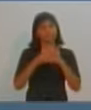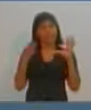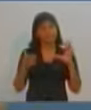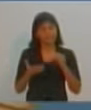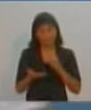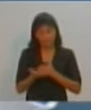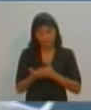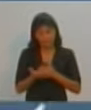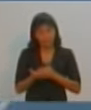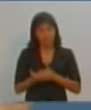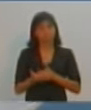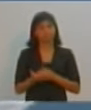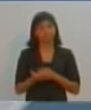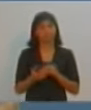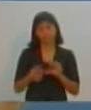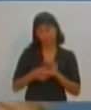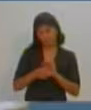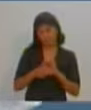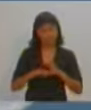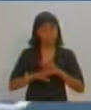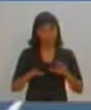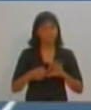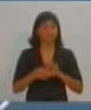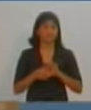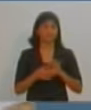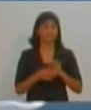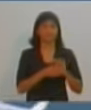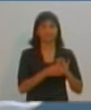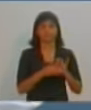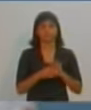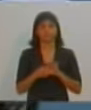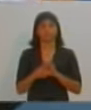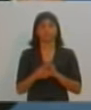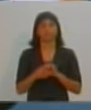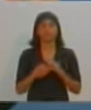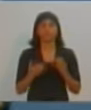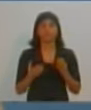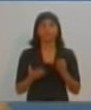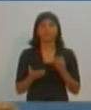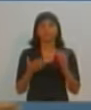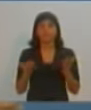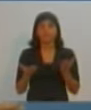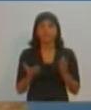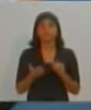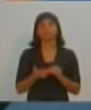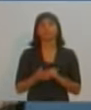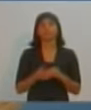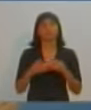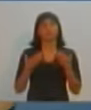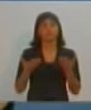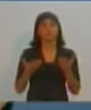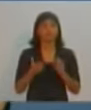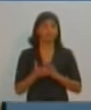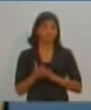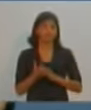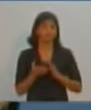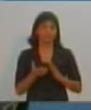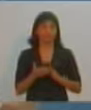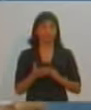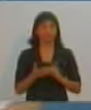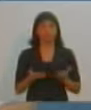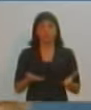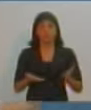afirma que não precisa fazer alianças e nem ter cargos de confiança. Dessa forma, como é que você acha que você vai